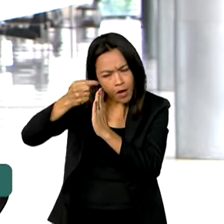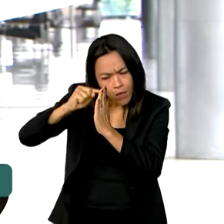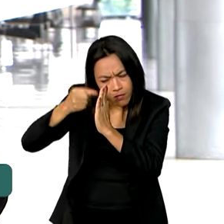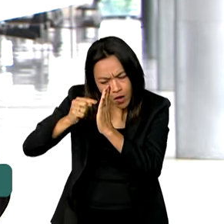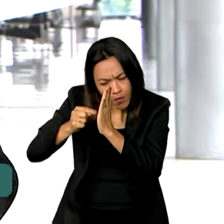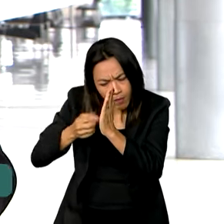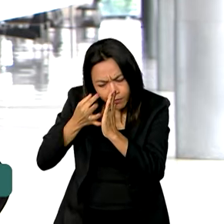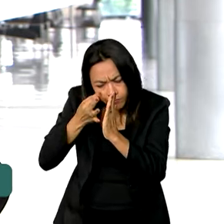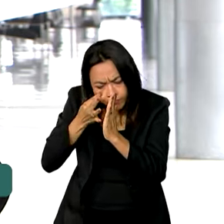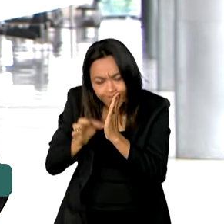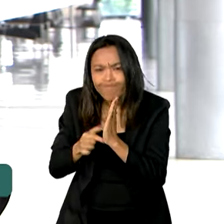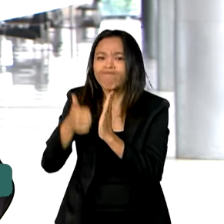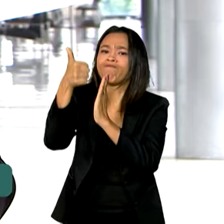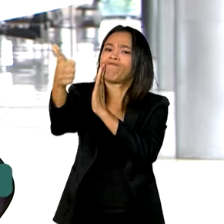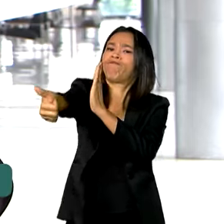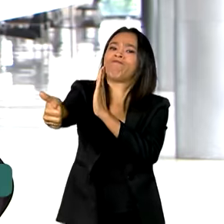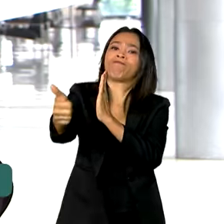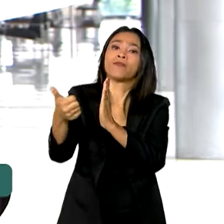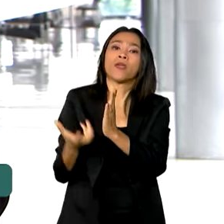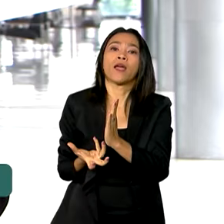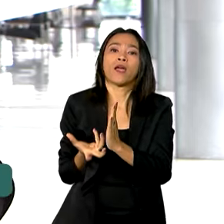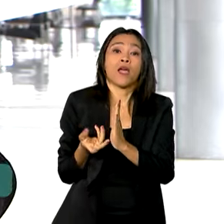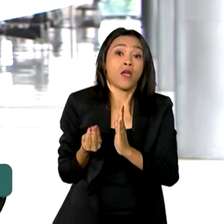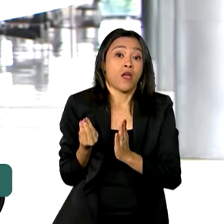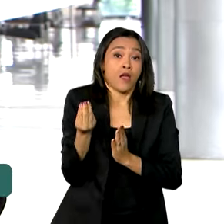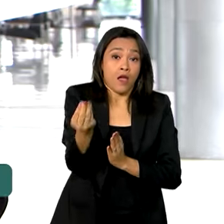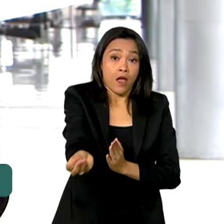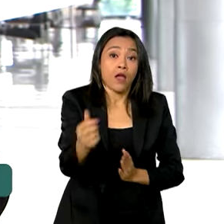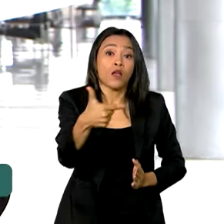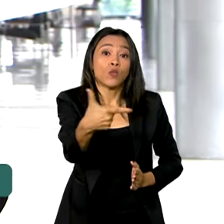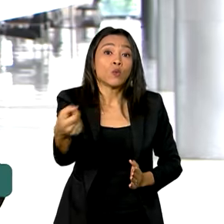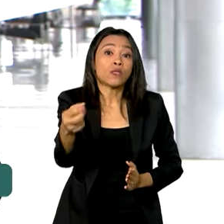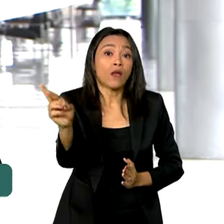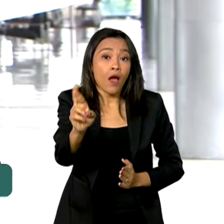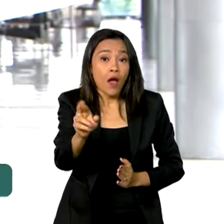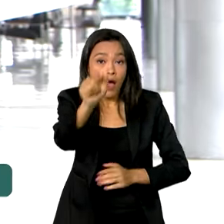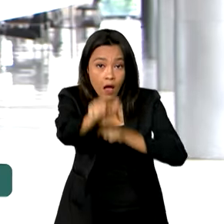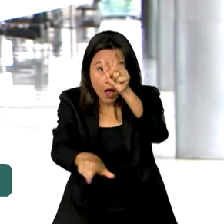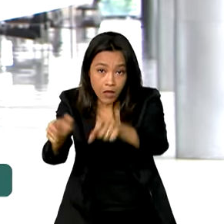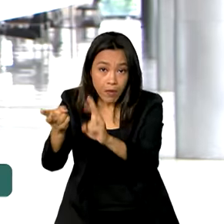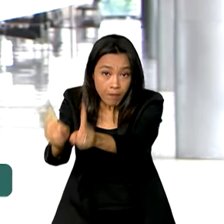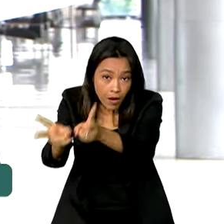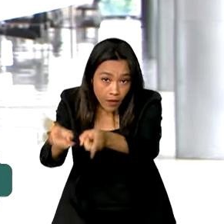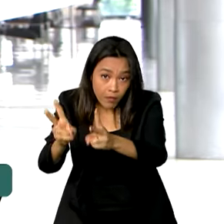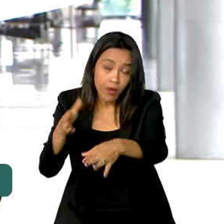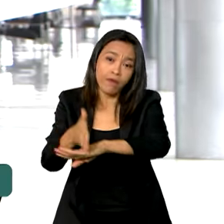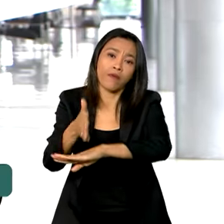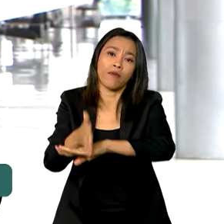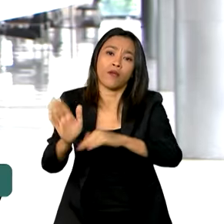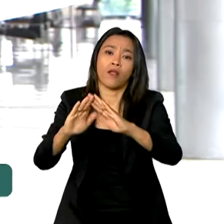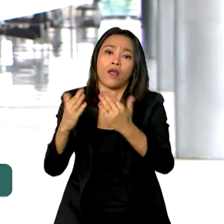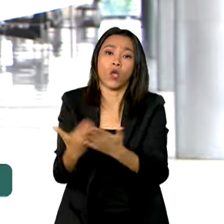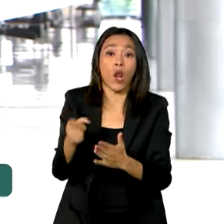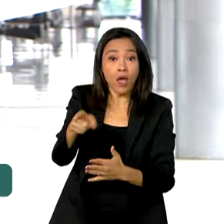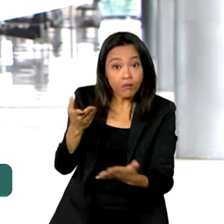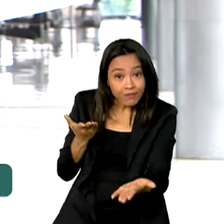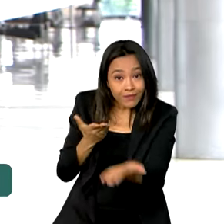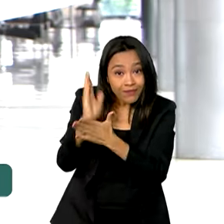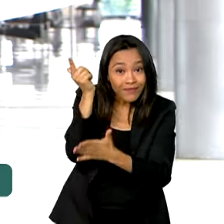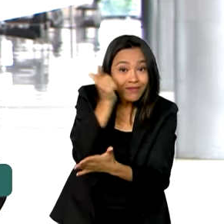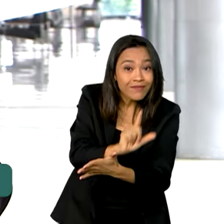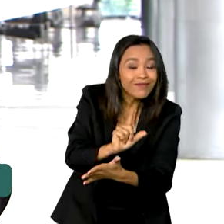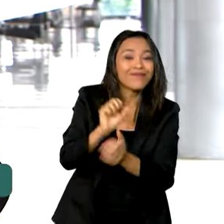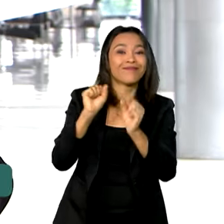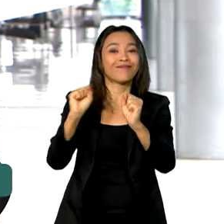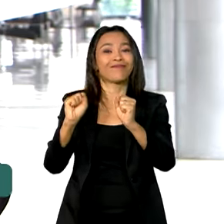adequada. Eles recebem 200 reais por mês como incentivo para manter essa frequência escolar. Se eles forem aprovados naquele